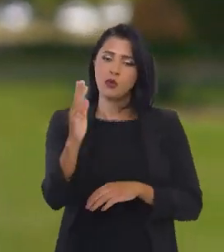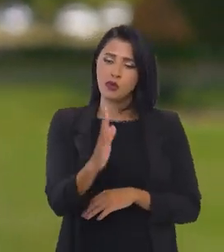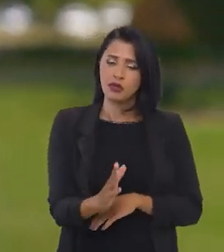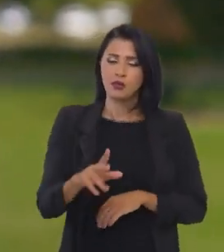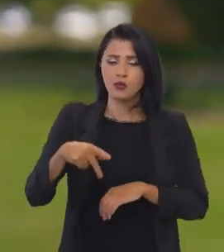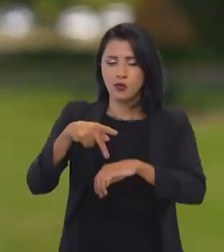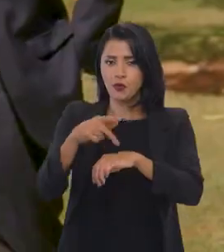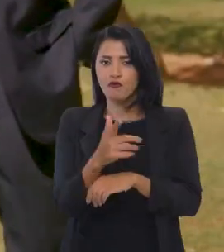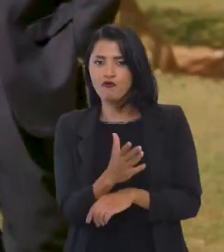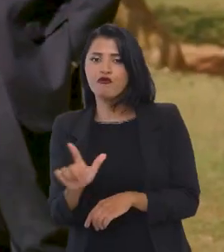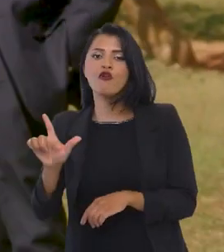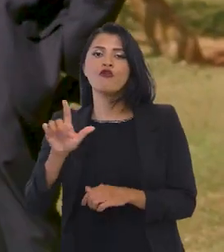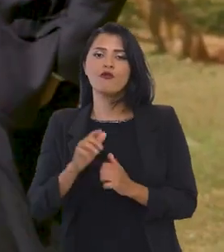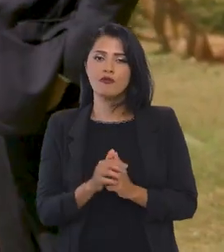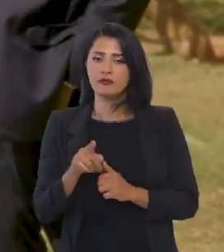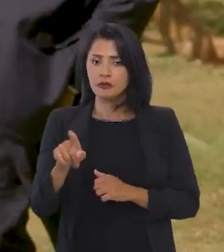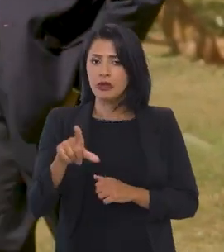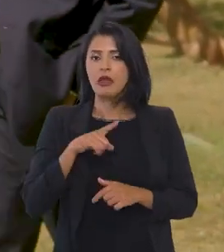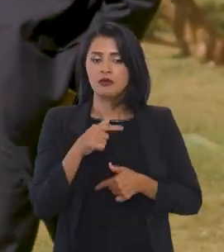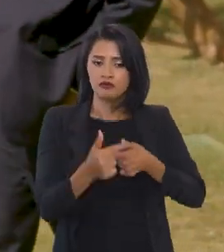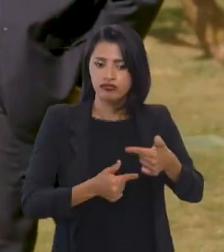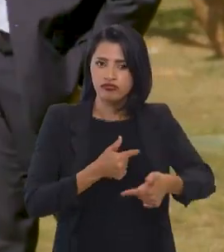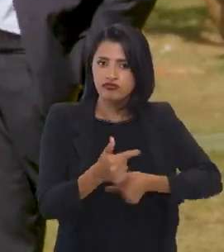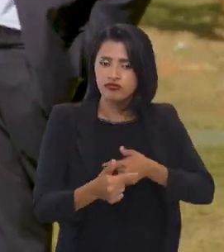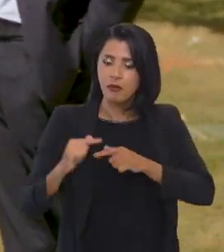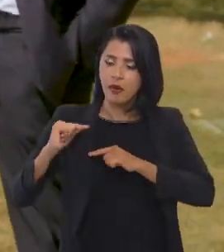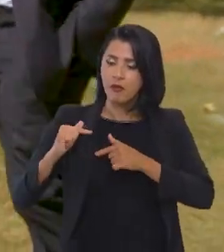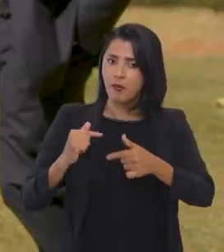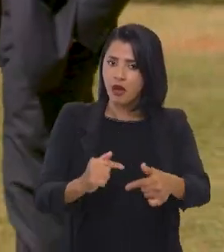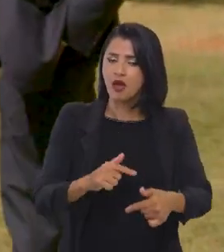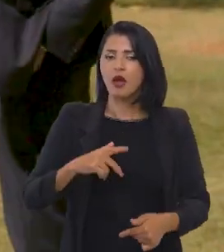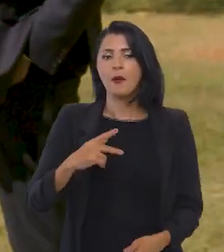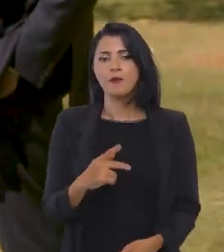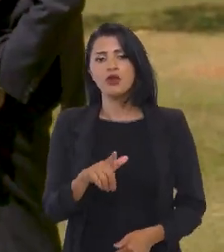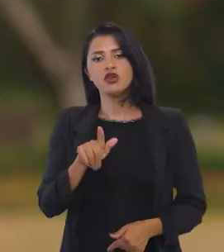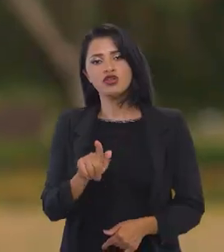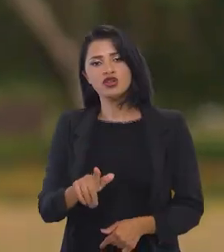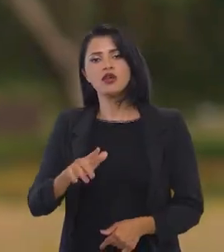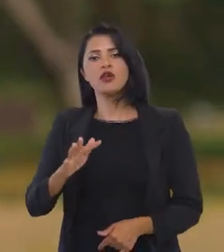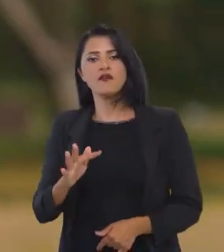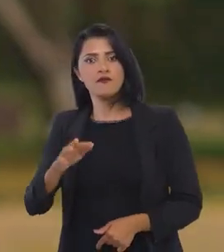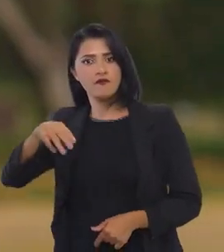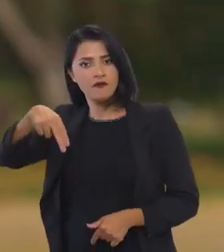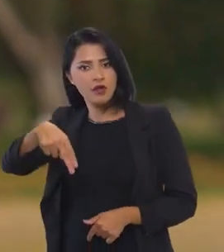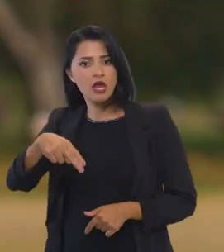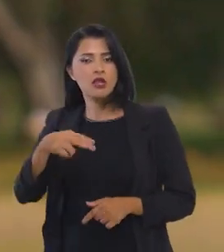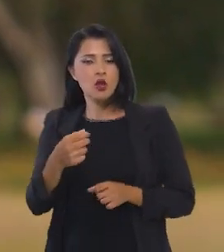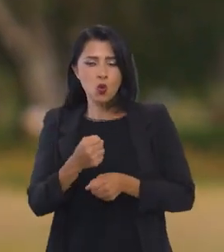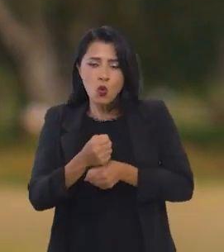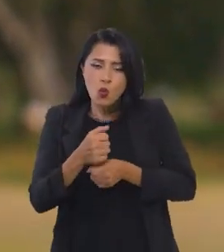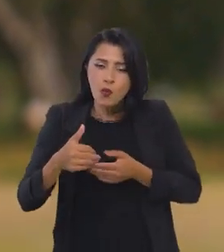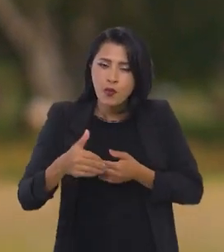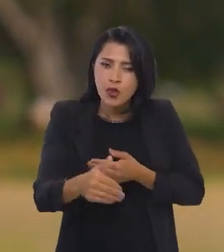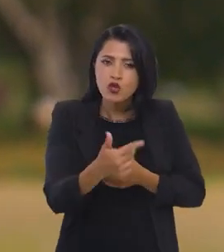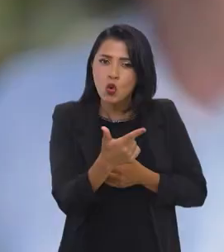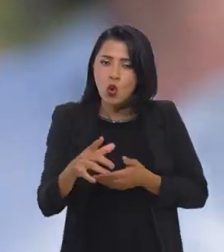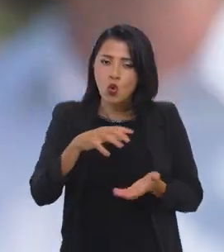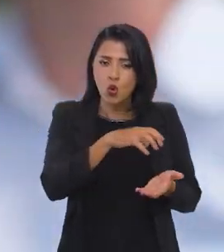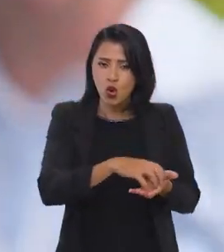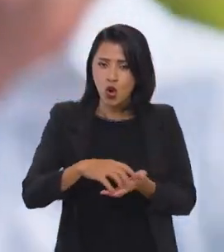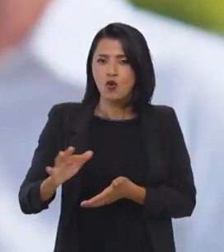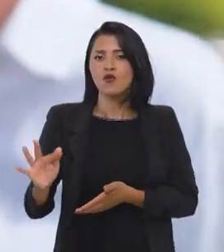Brasil e no exterior, Ana Elize de Almeida é funcionária de carreira da PGFN. E desde o começo do ano, junto com outros